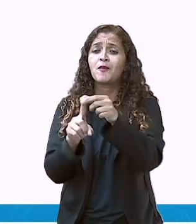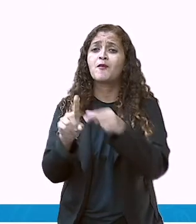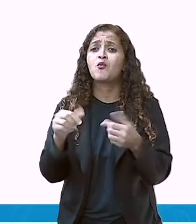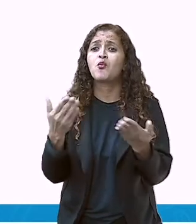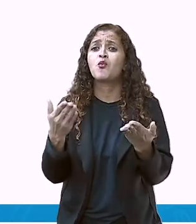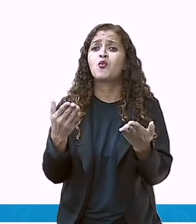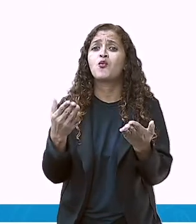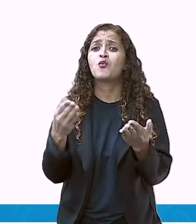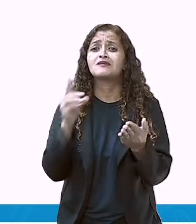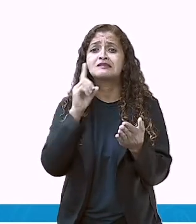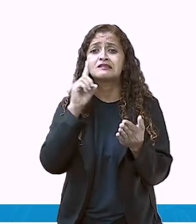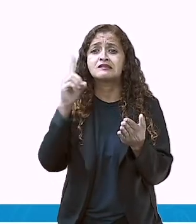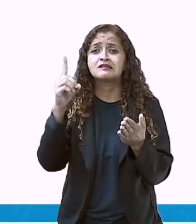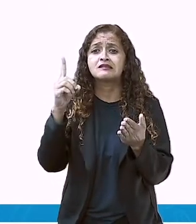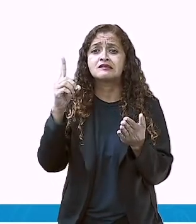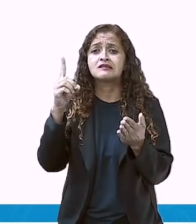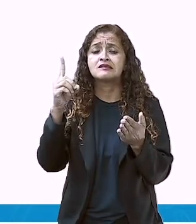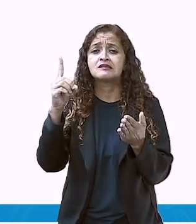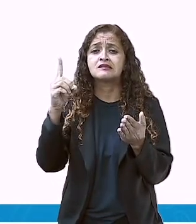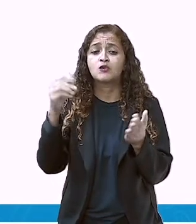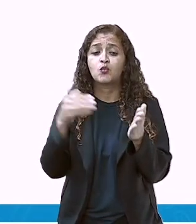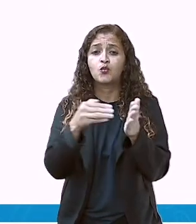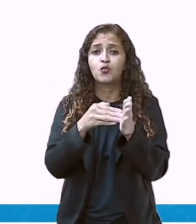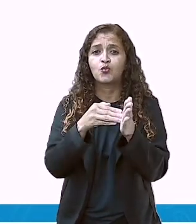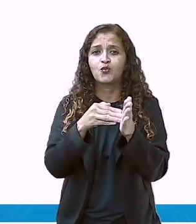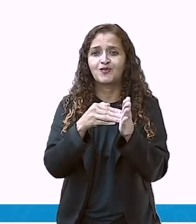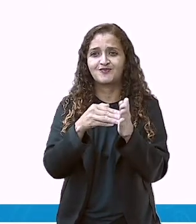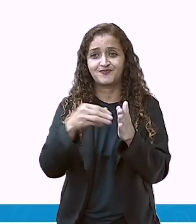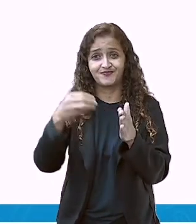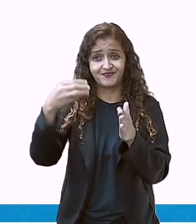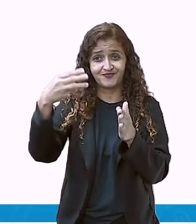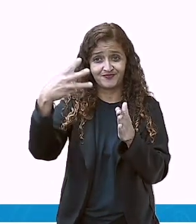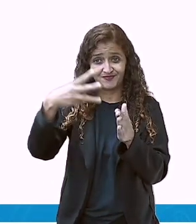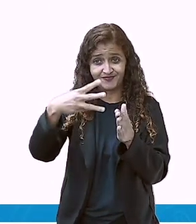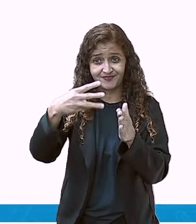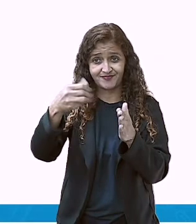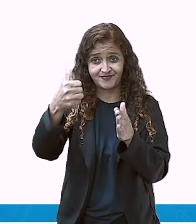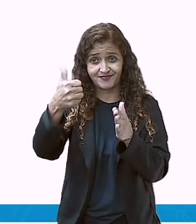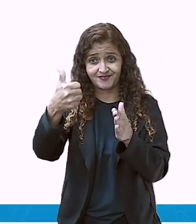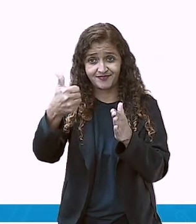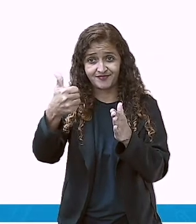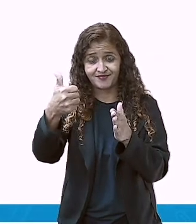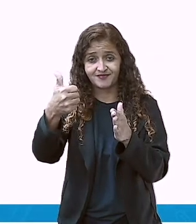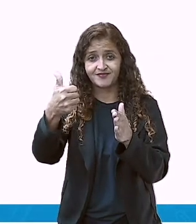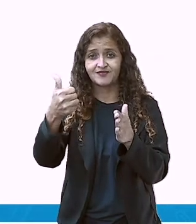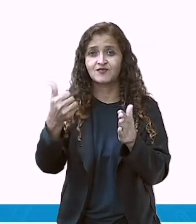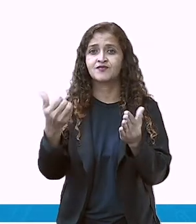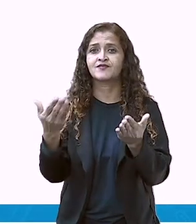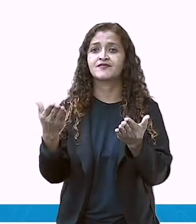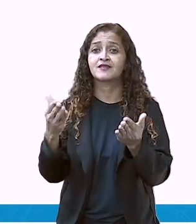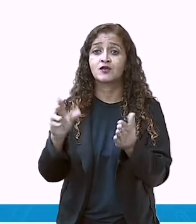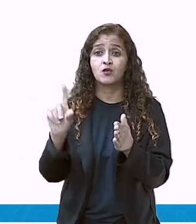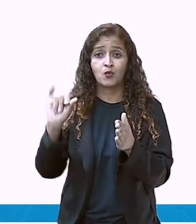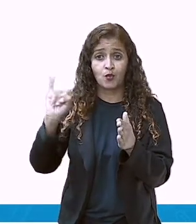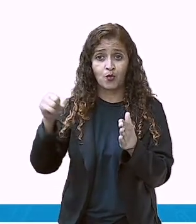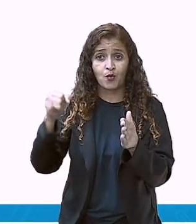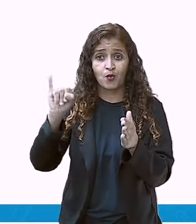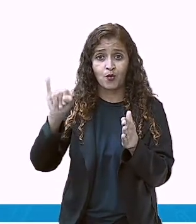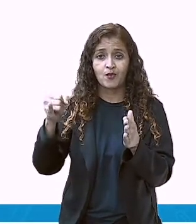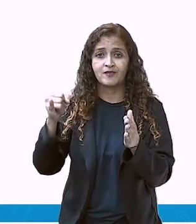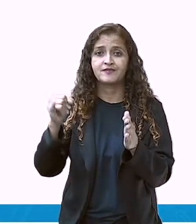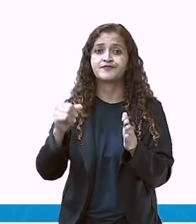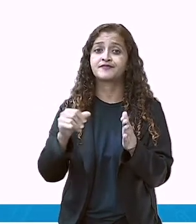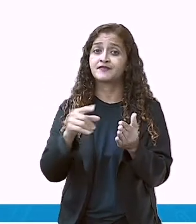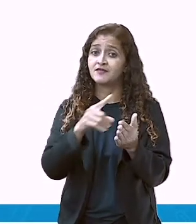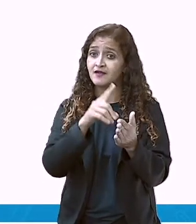mês? Olha aqui. Trinta e um. Então, aqui, esse mês aqui de janeiro, nós